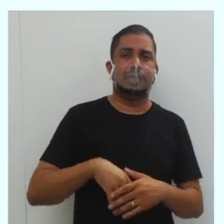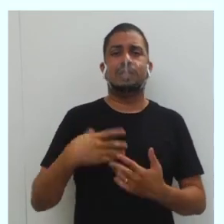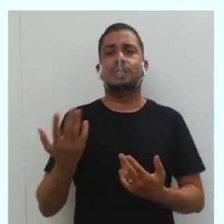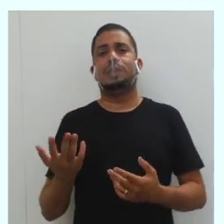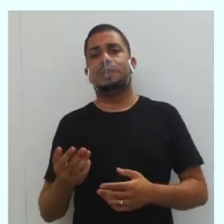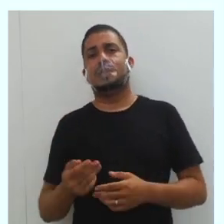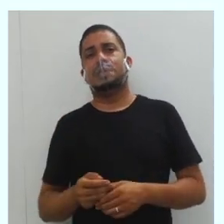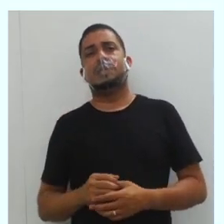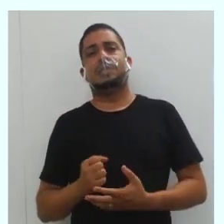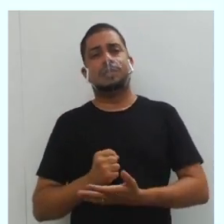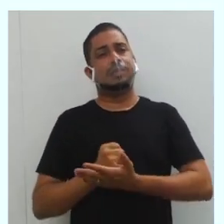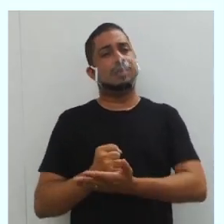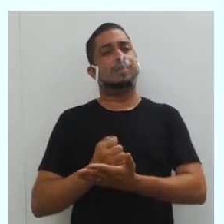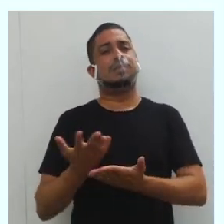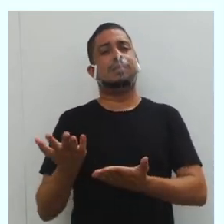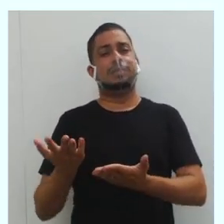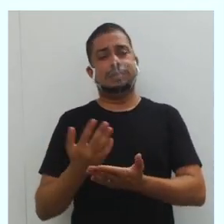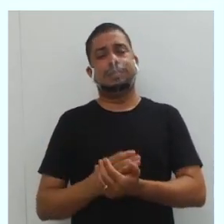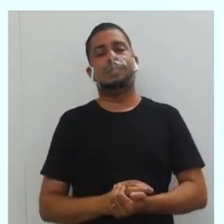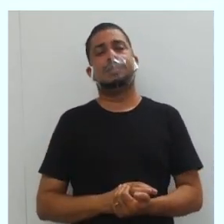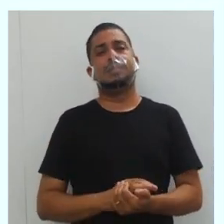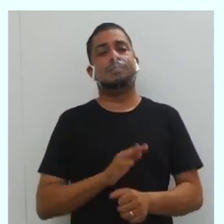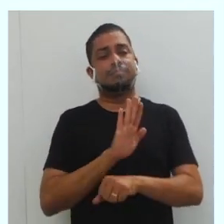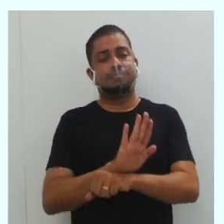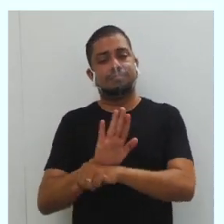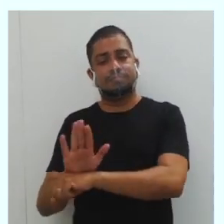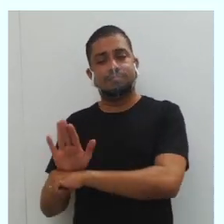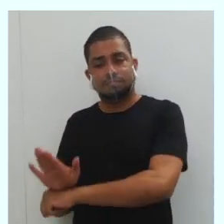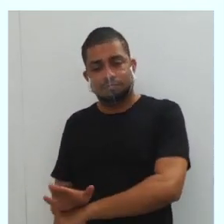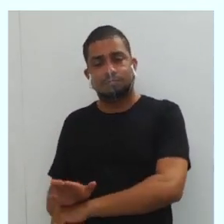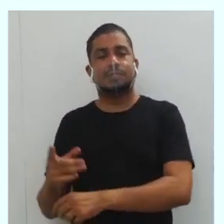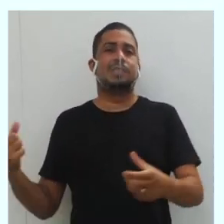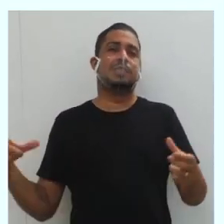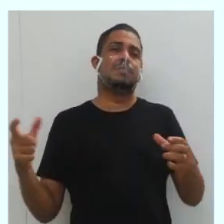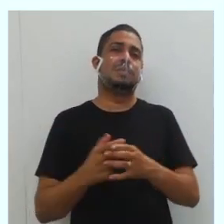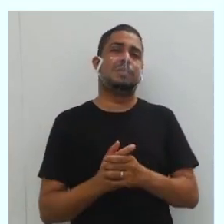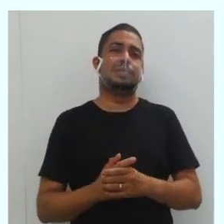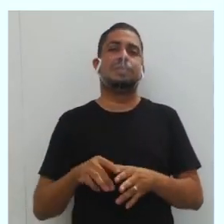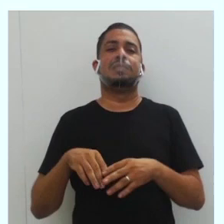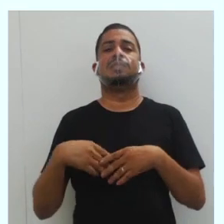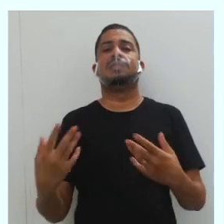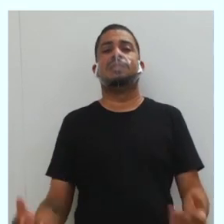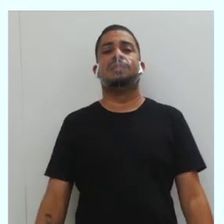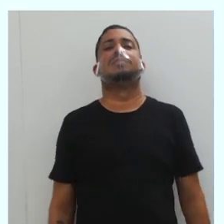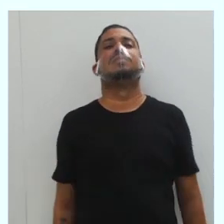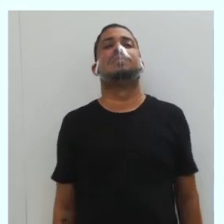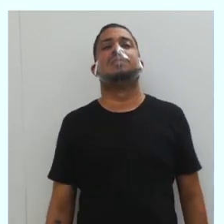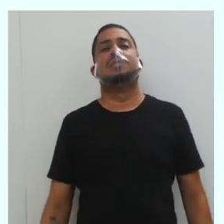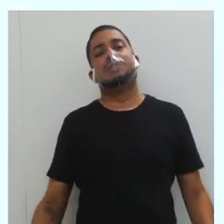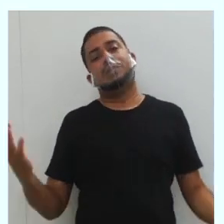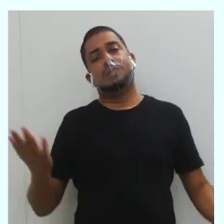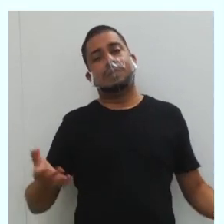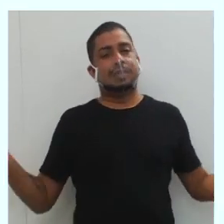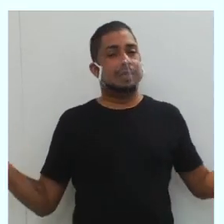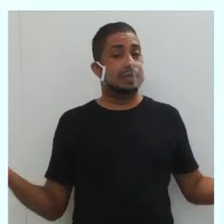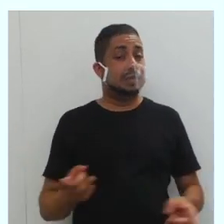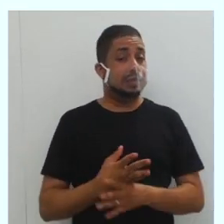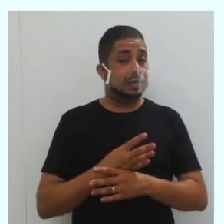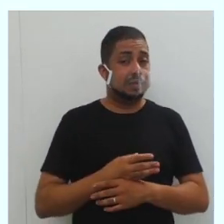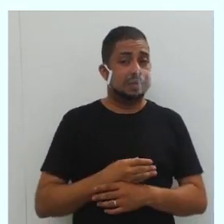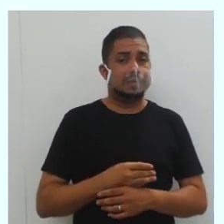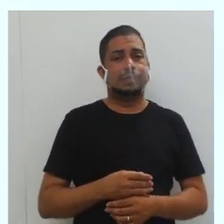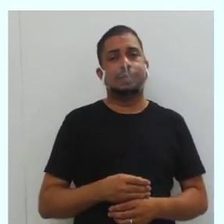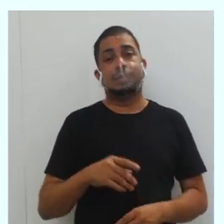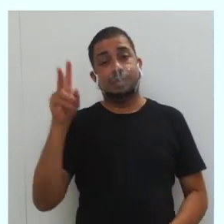é amparar justamente, certo? A questão das minorias. Então, minha gente, por hoje é só,